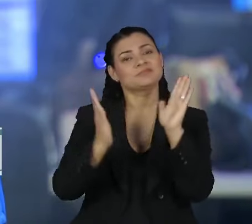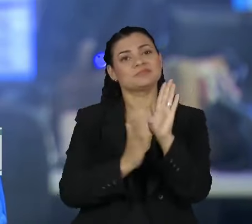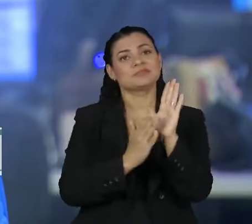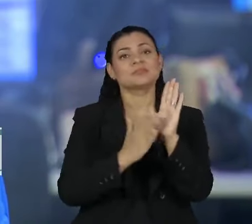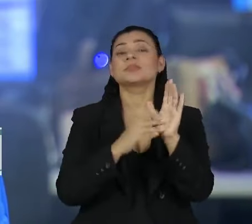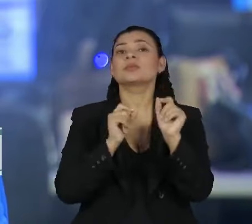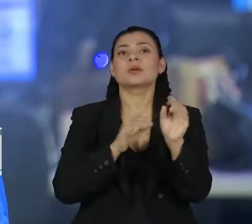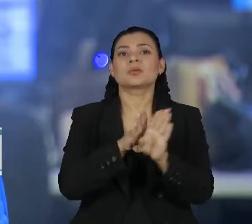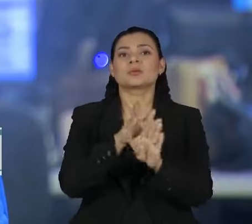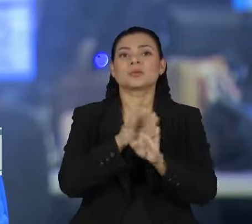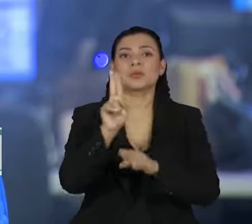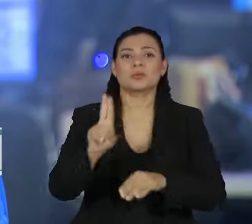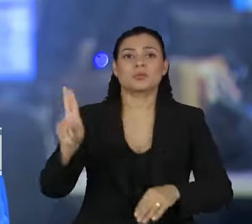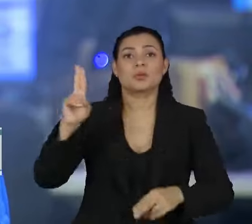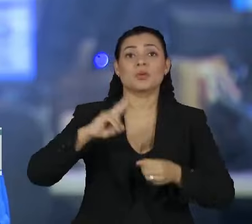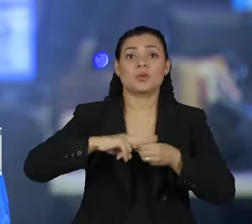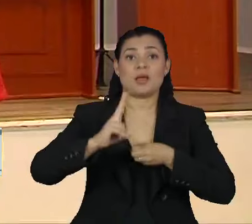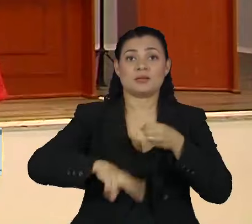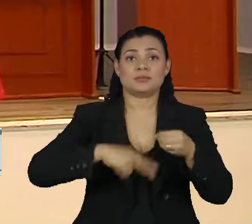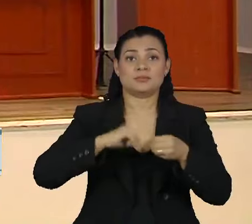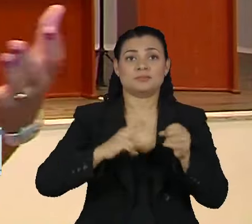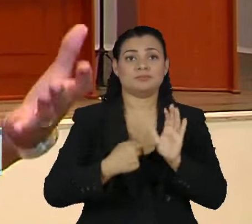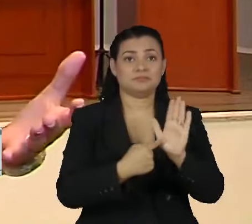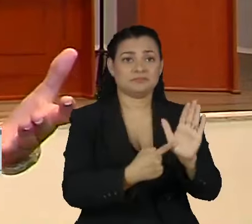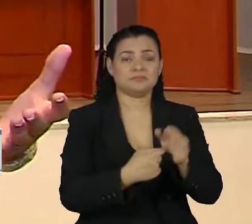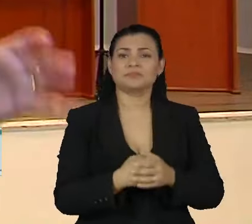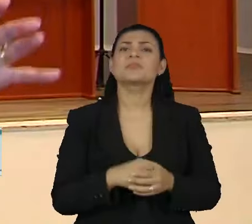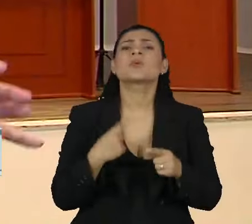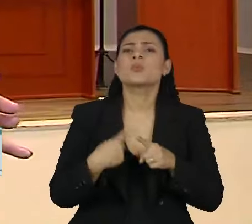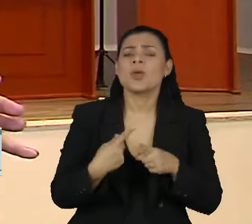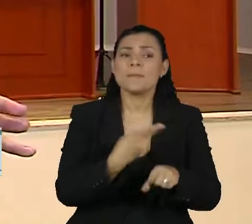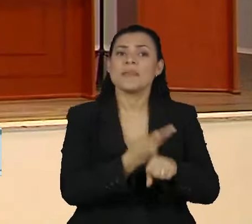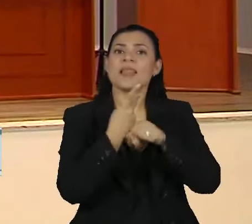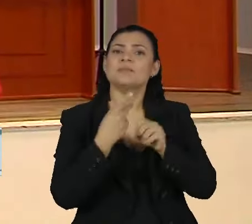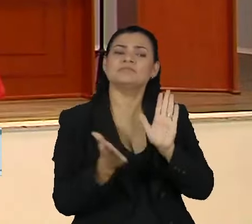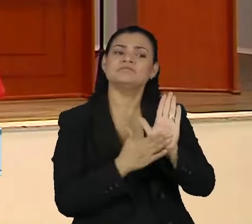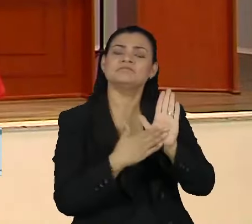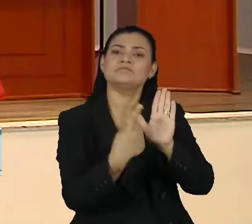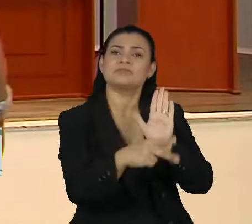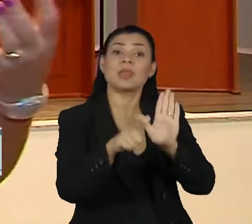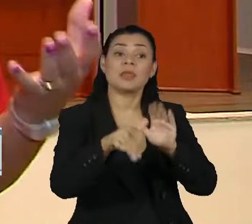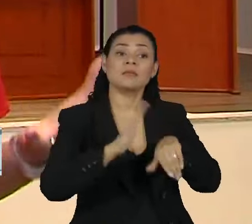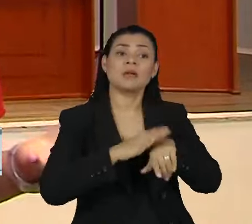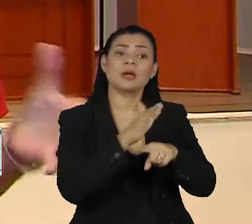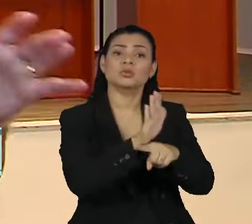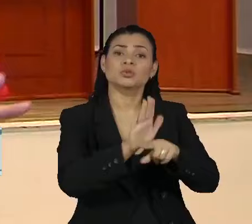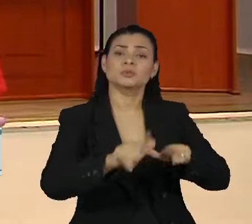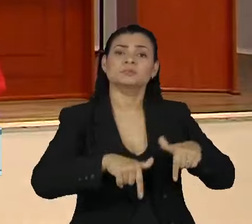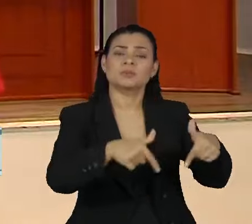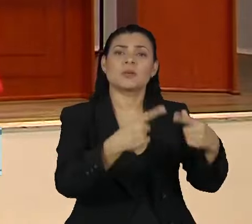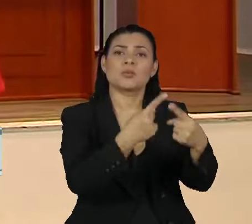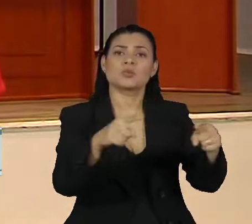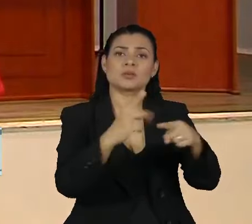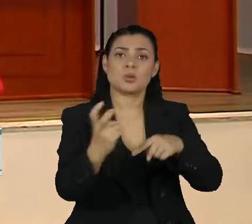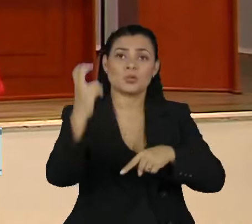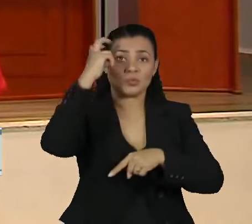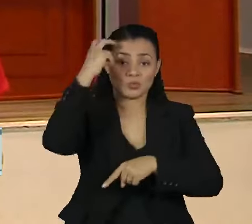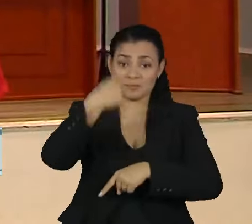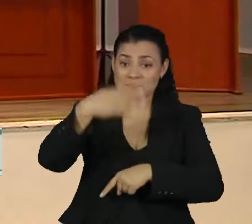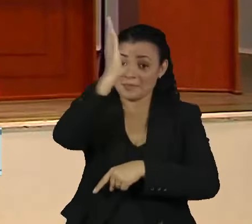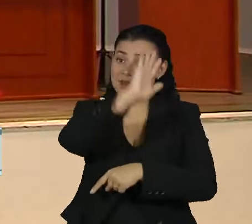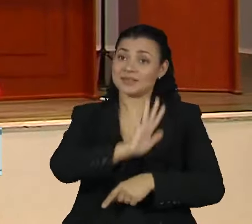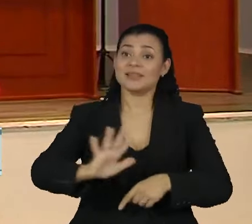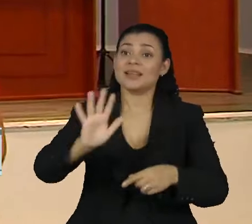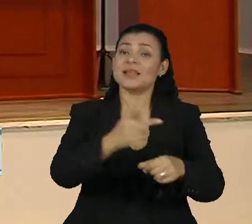Conselho Universitário da Unesp. O título, que reconhece a contribuição com a música e a cultura brasileiras,